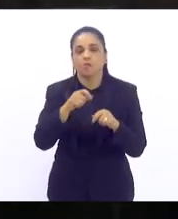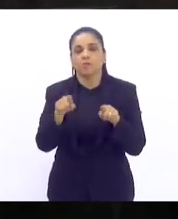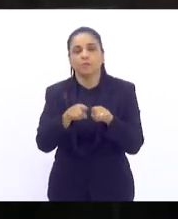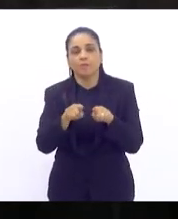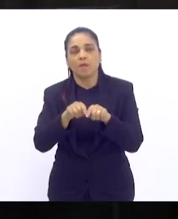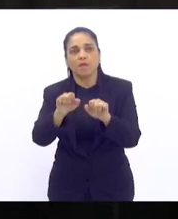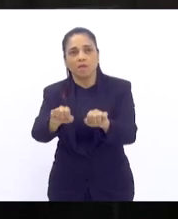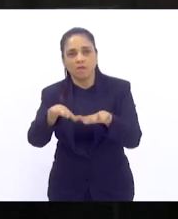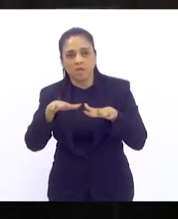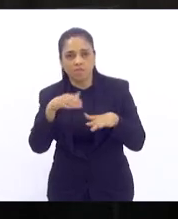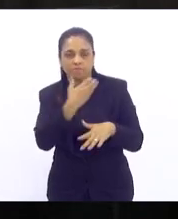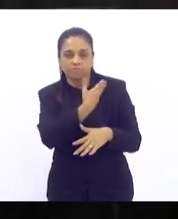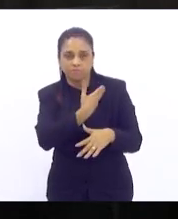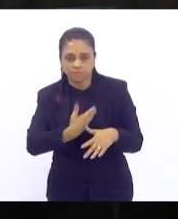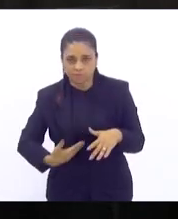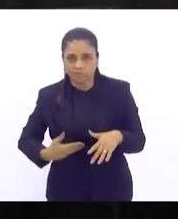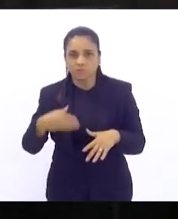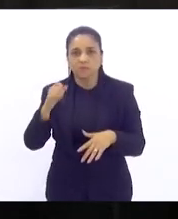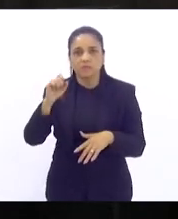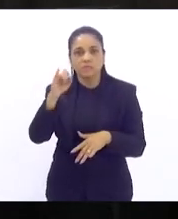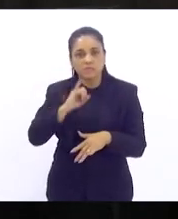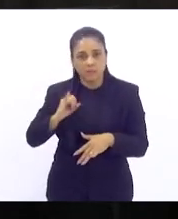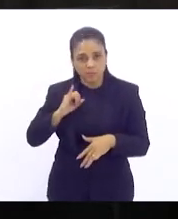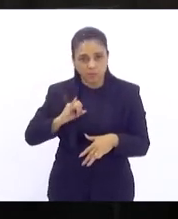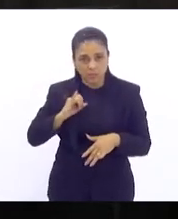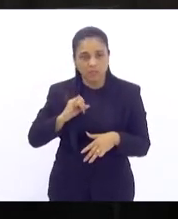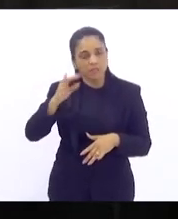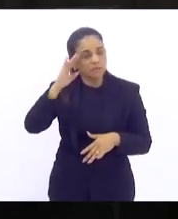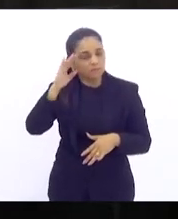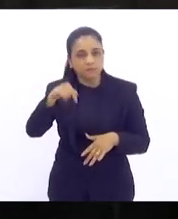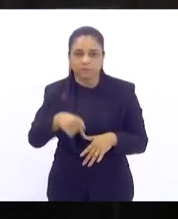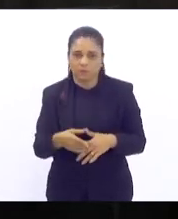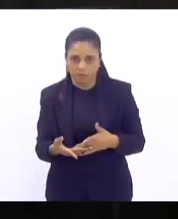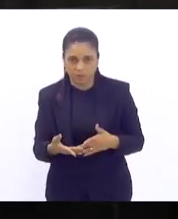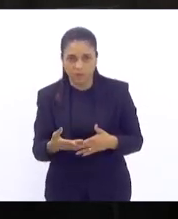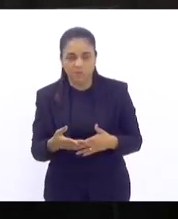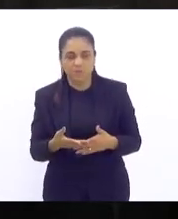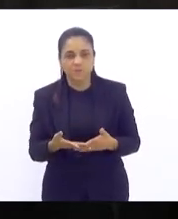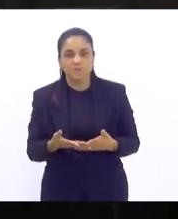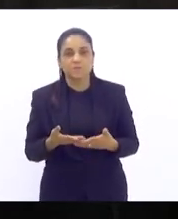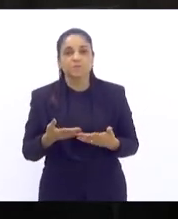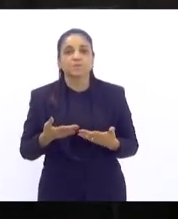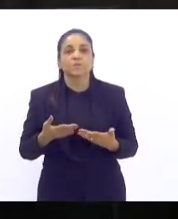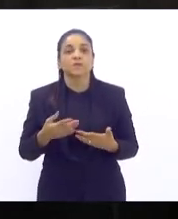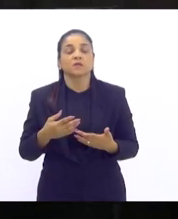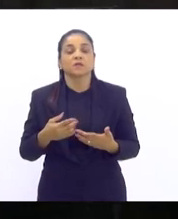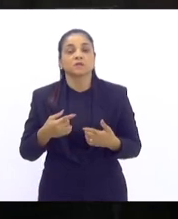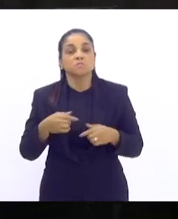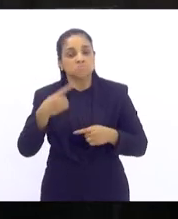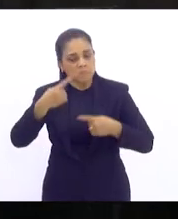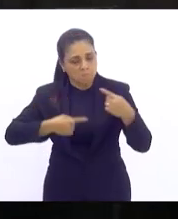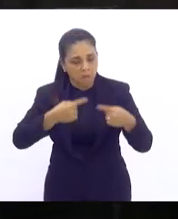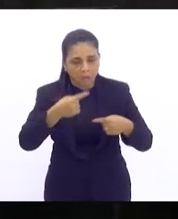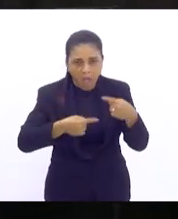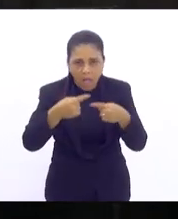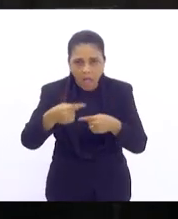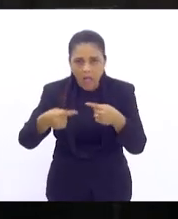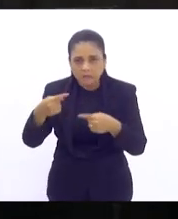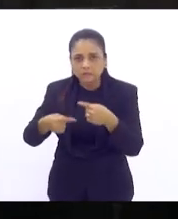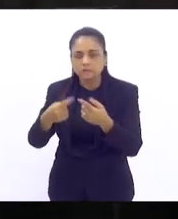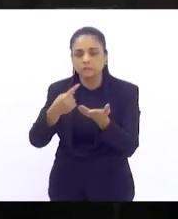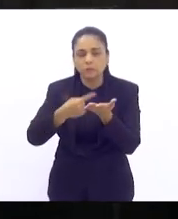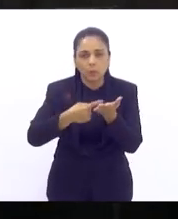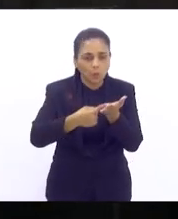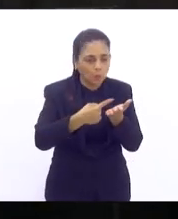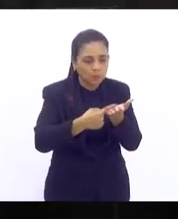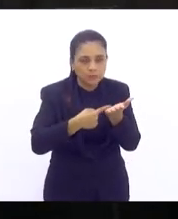Itaboraí que é fundamental nós estaremos fazendo um debate e combinando com